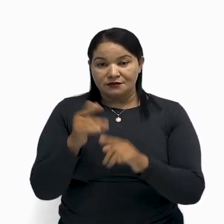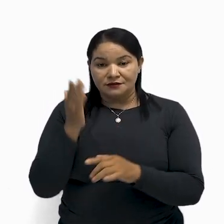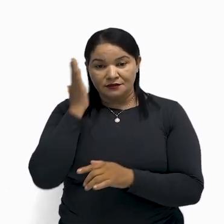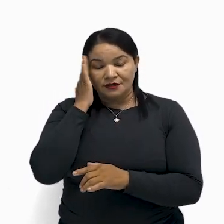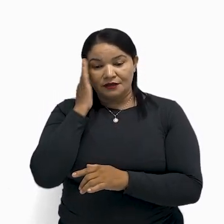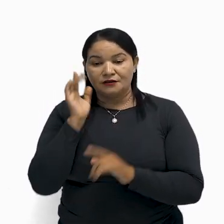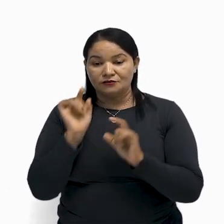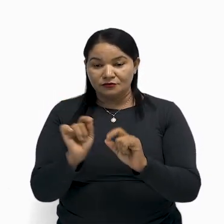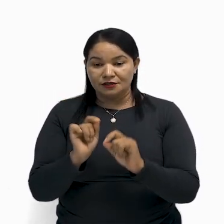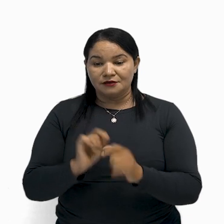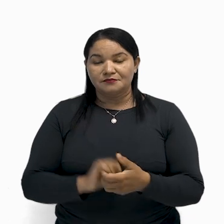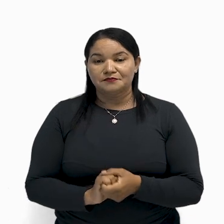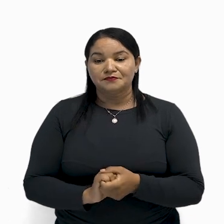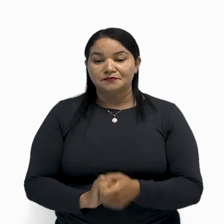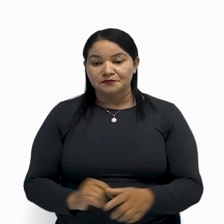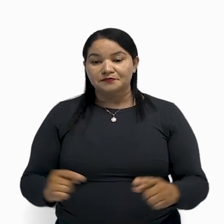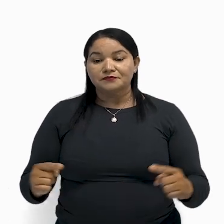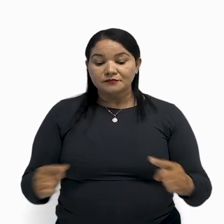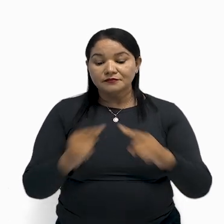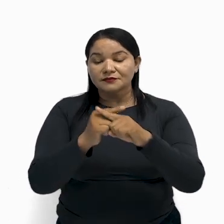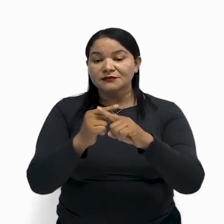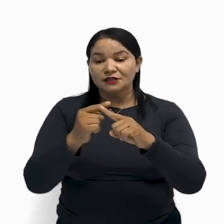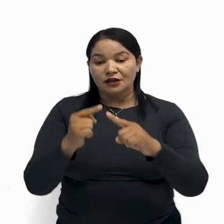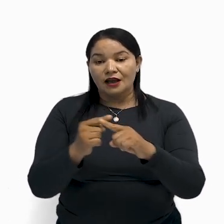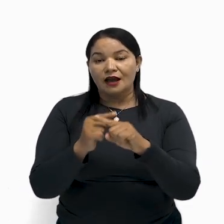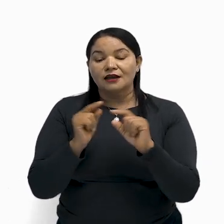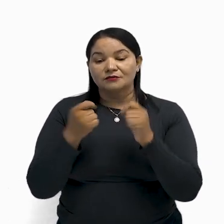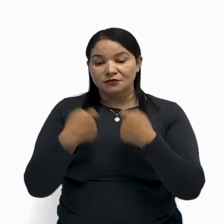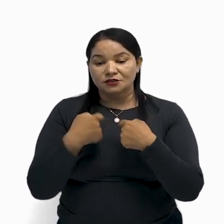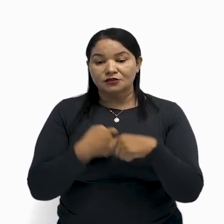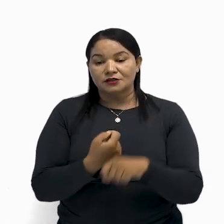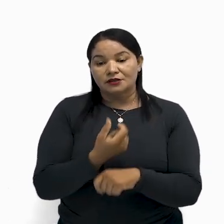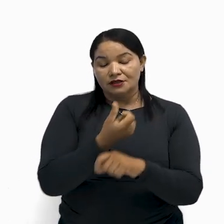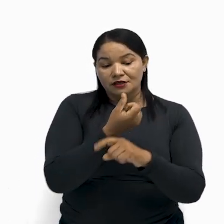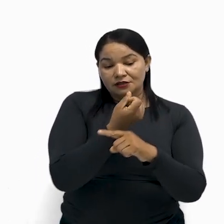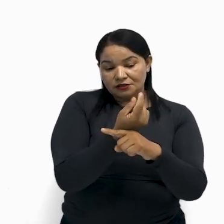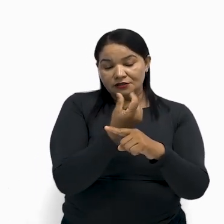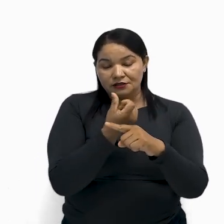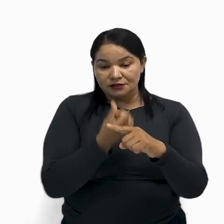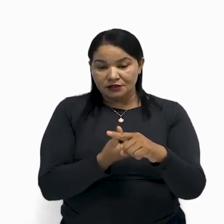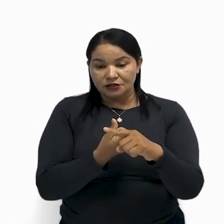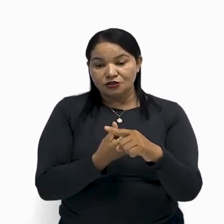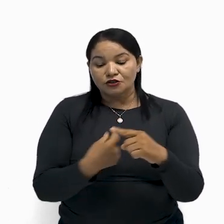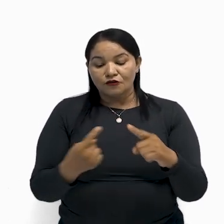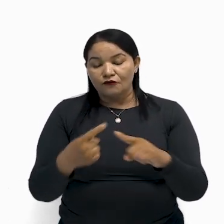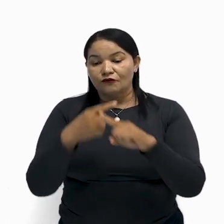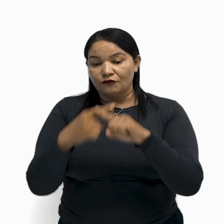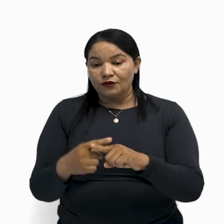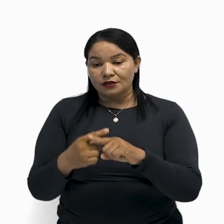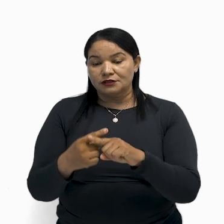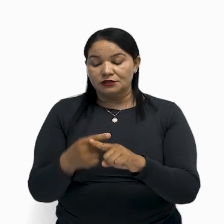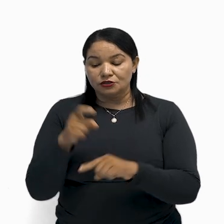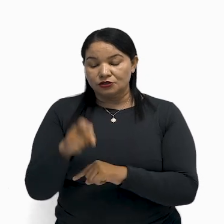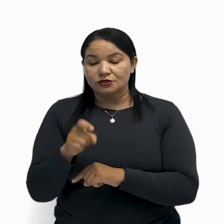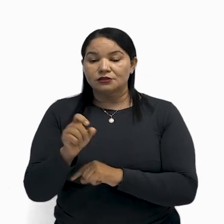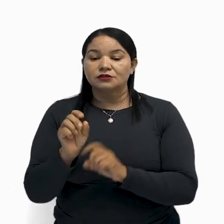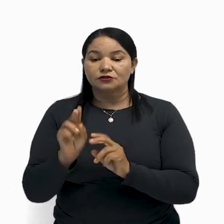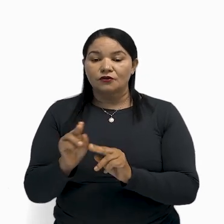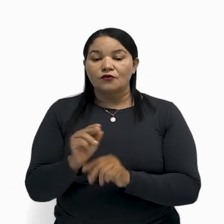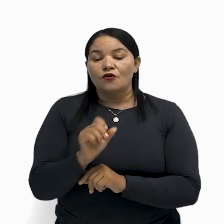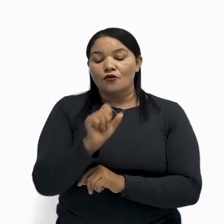produto dos meios pelos extremos, então, eu vou multiplicar 16 vezes X, que vai dar 16X, e vou multiplicar